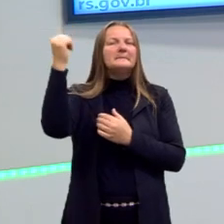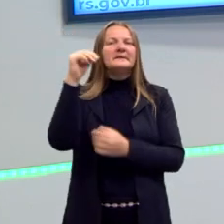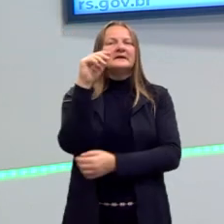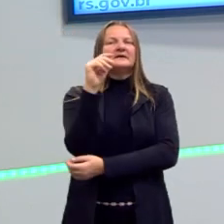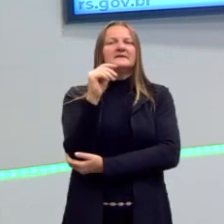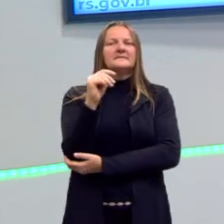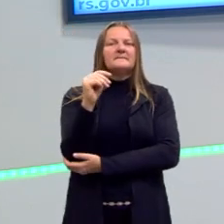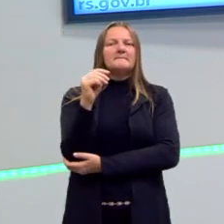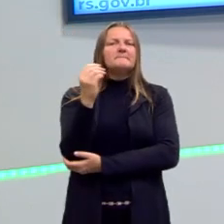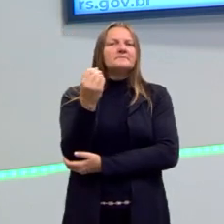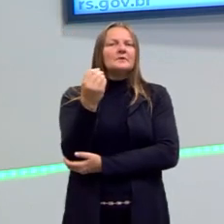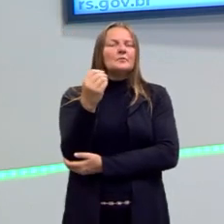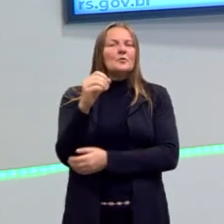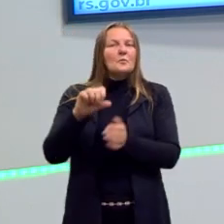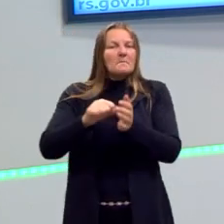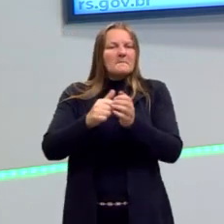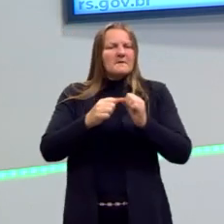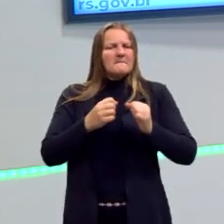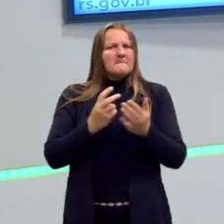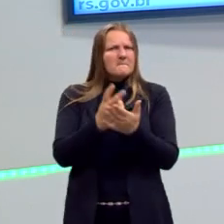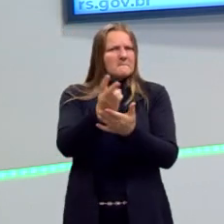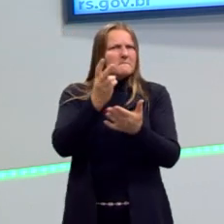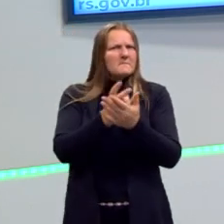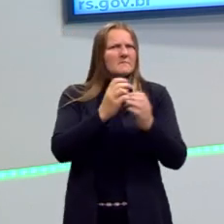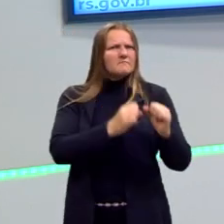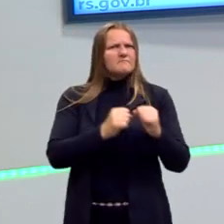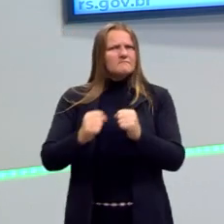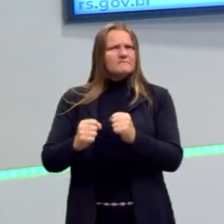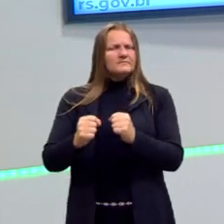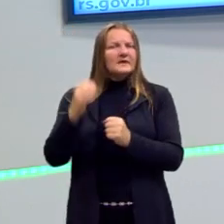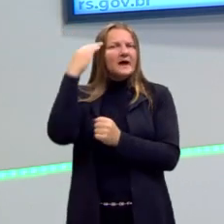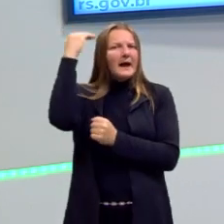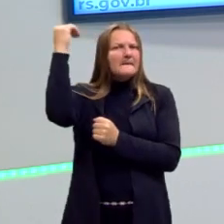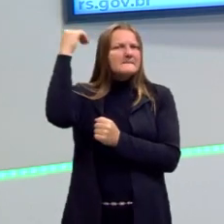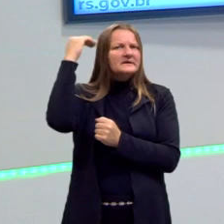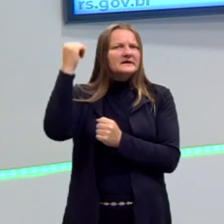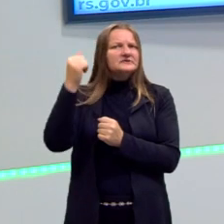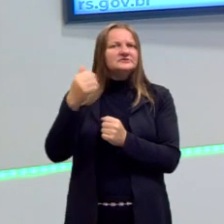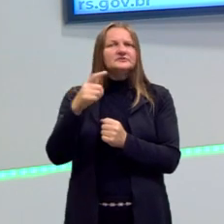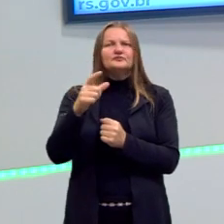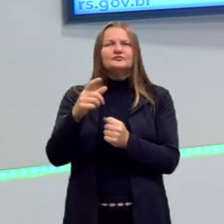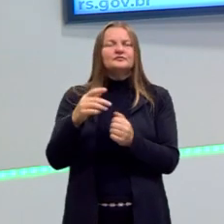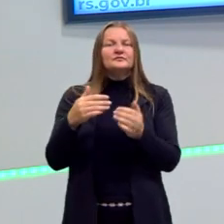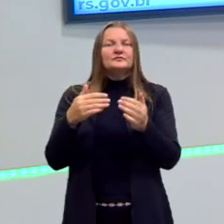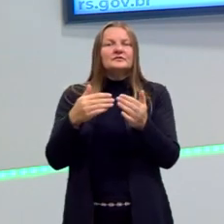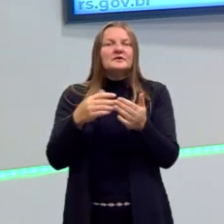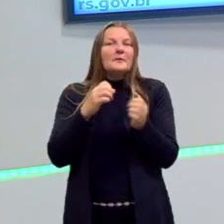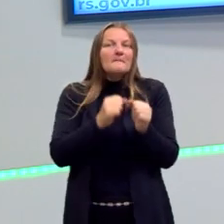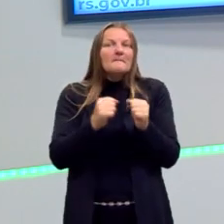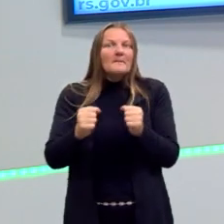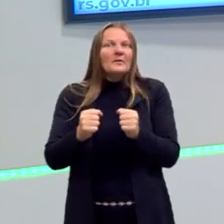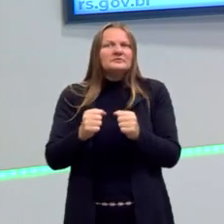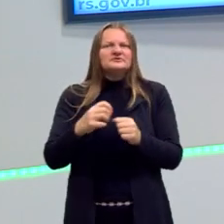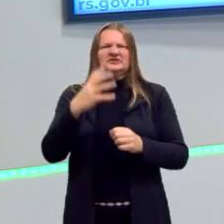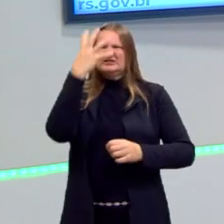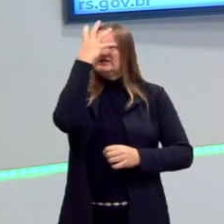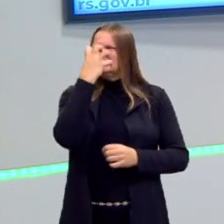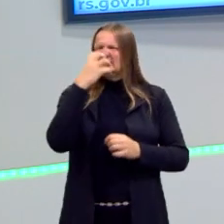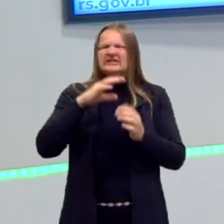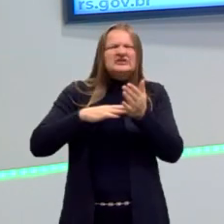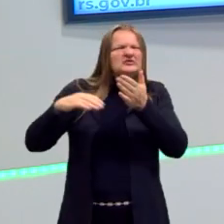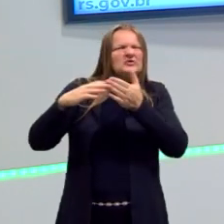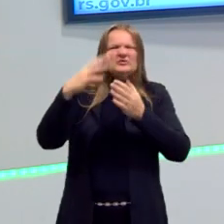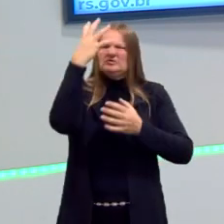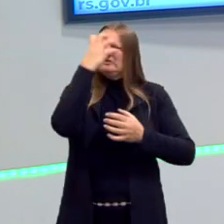príncipe deve ter para se manter no poder. E essa habilidade é infinita. Ele pode ser odiado, ele pode ser